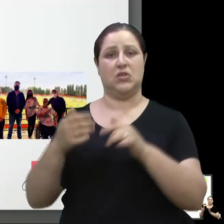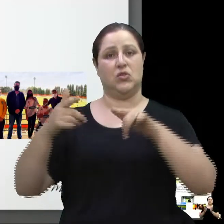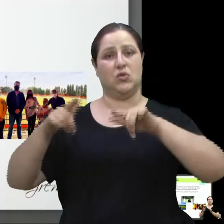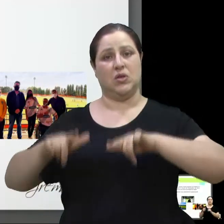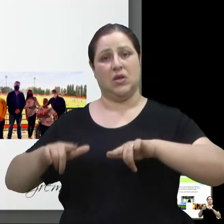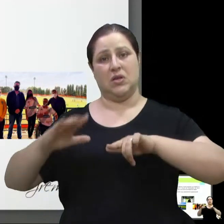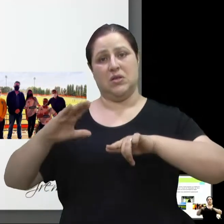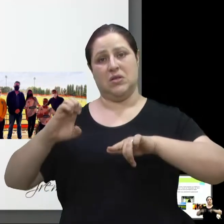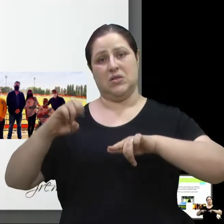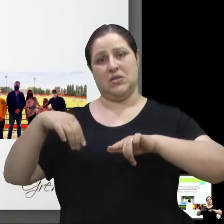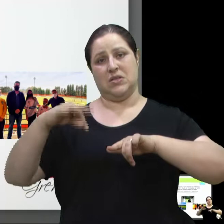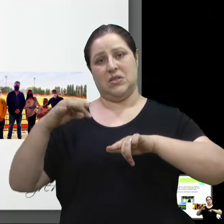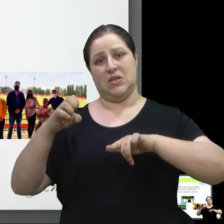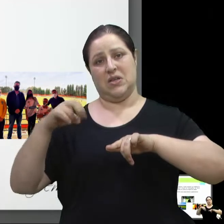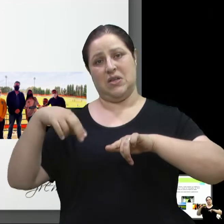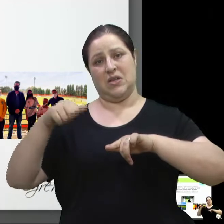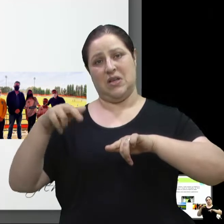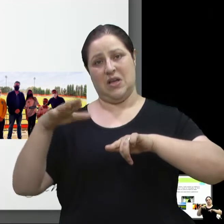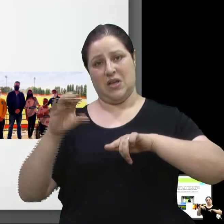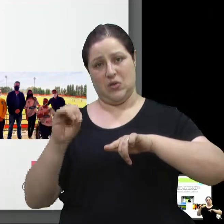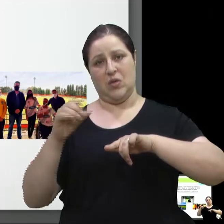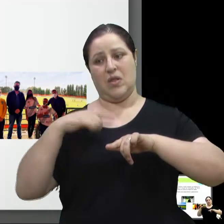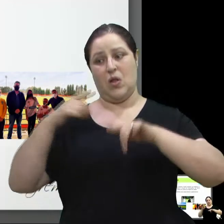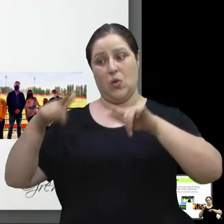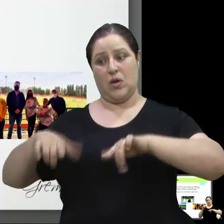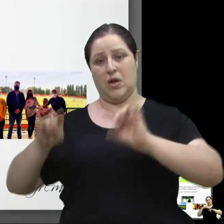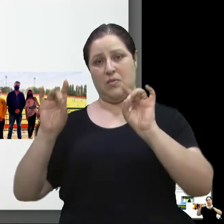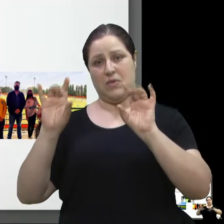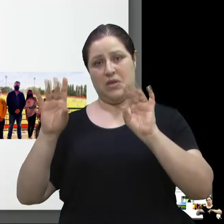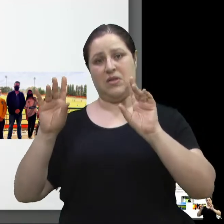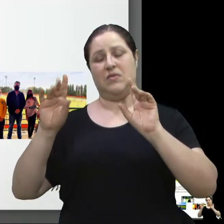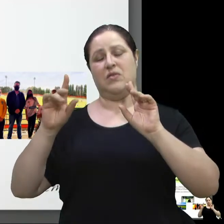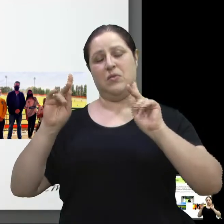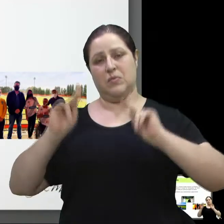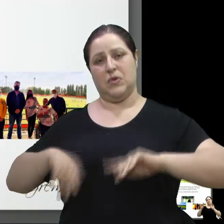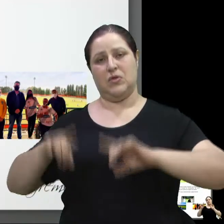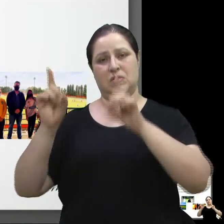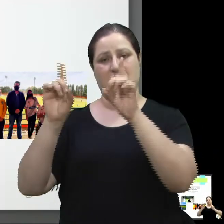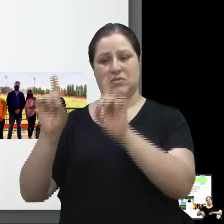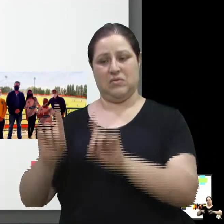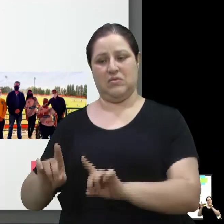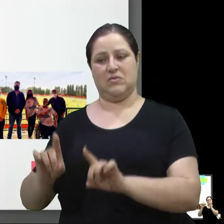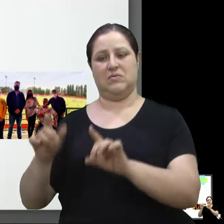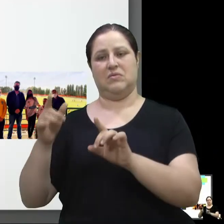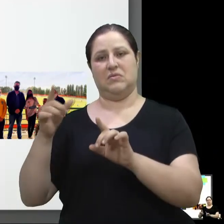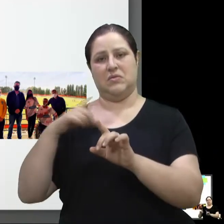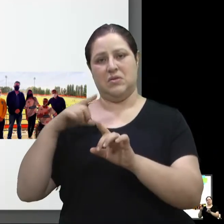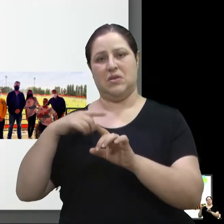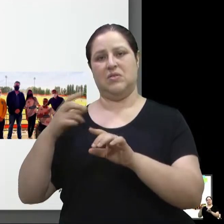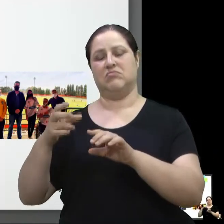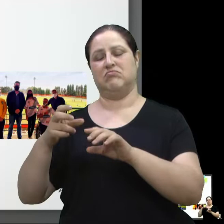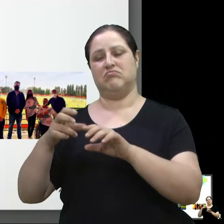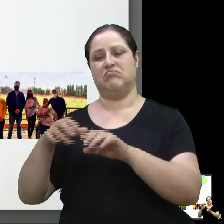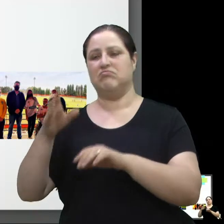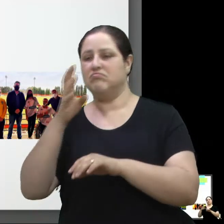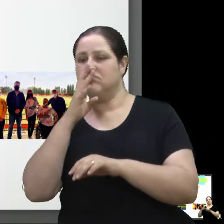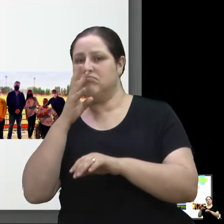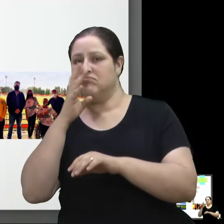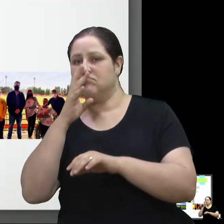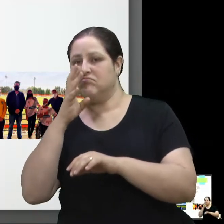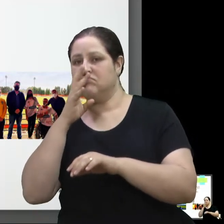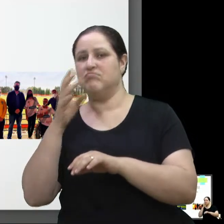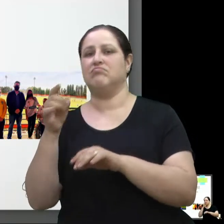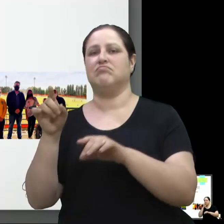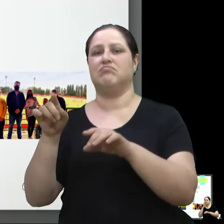específico para acessibilidade, para cadeirante assistir o jogo de futebol, não só na arquibancada, como no setor de mezaninos. Eles assistiram o